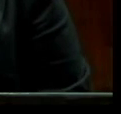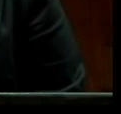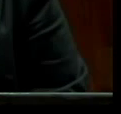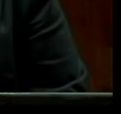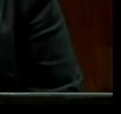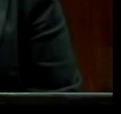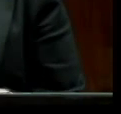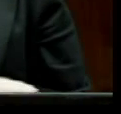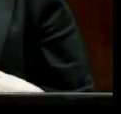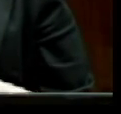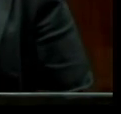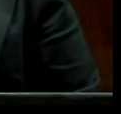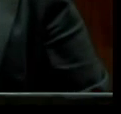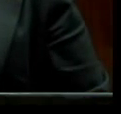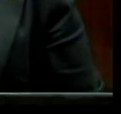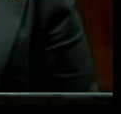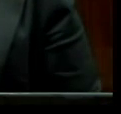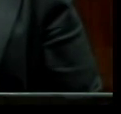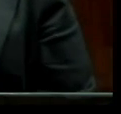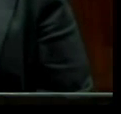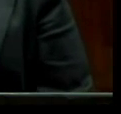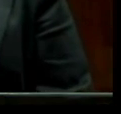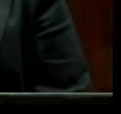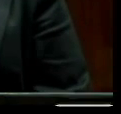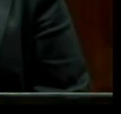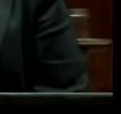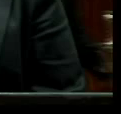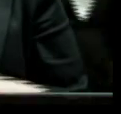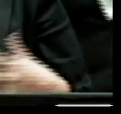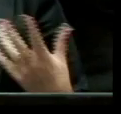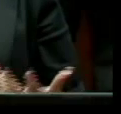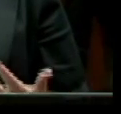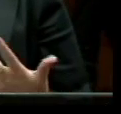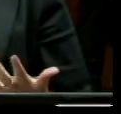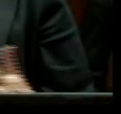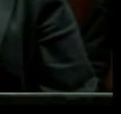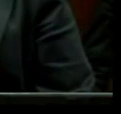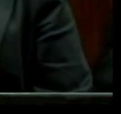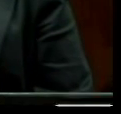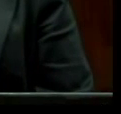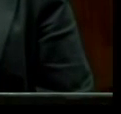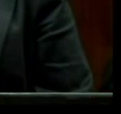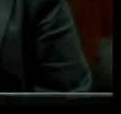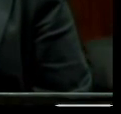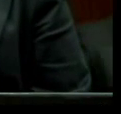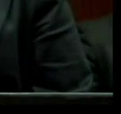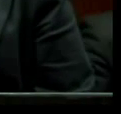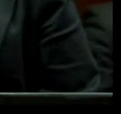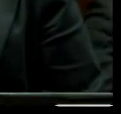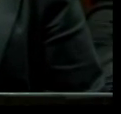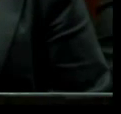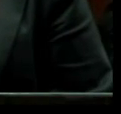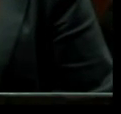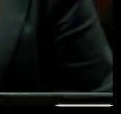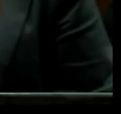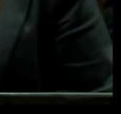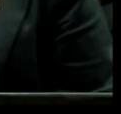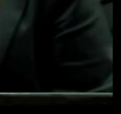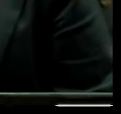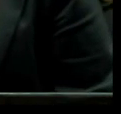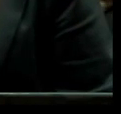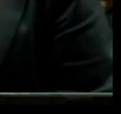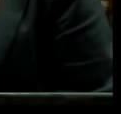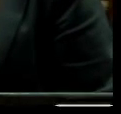e também em conversa com a deputada Miriam, eu aproveito esse momento para fazer uma referência também ao dia de